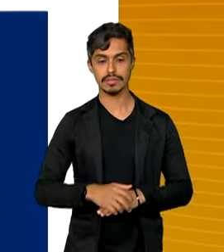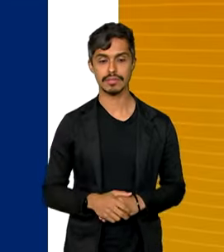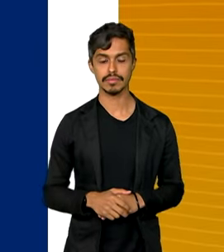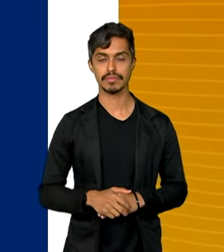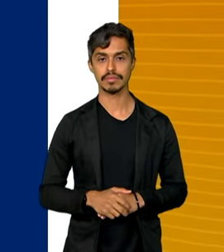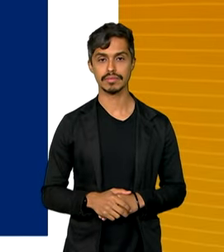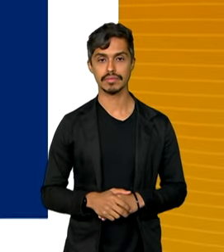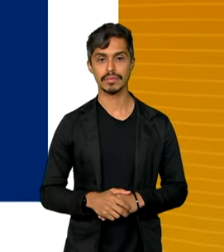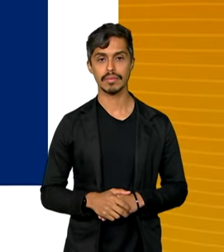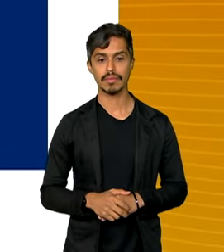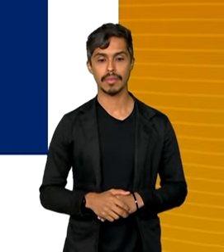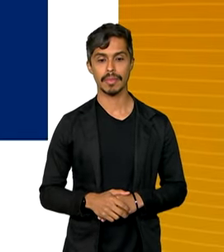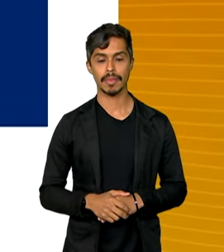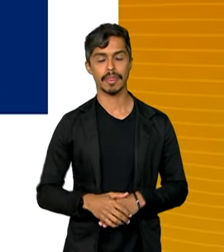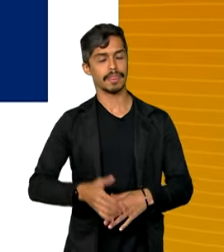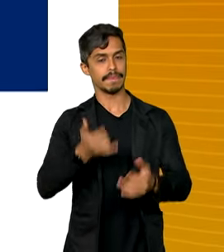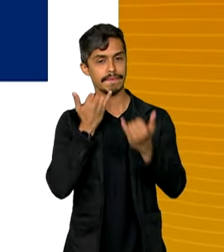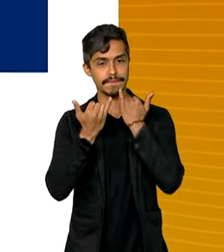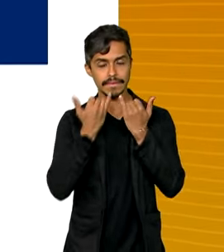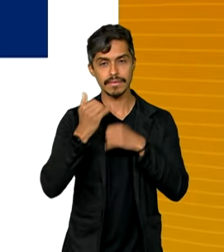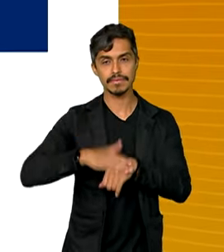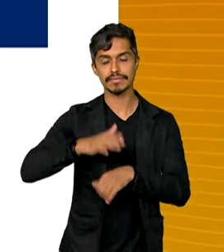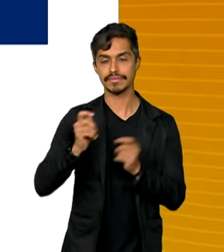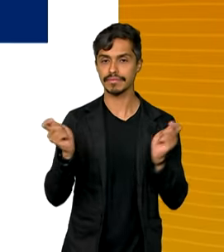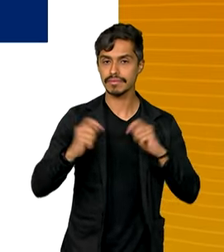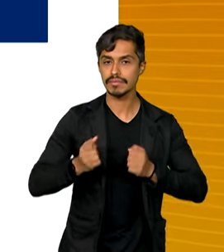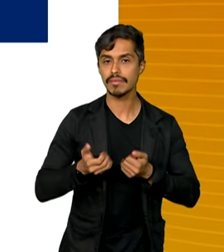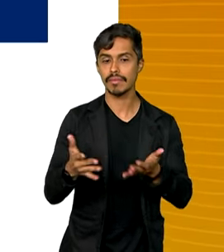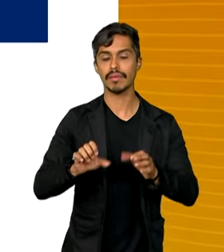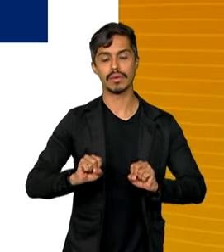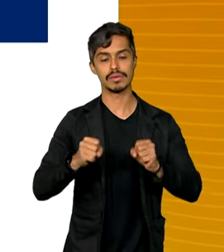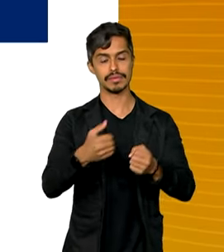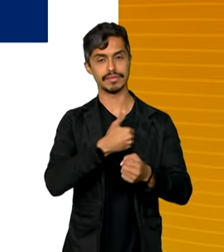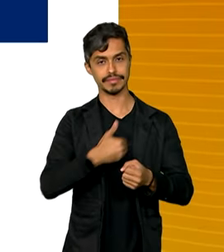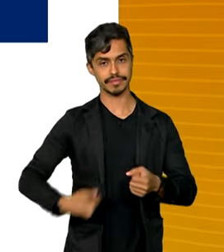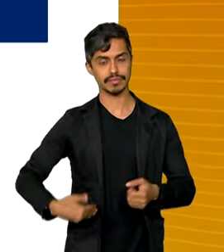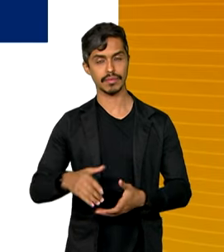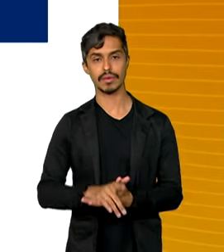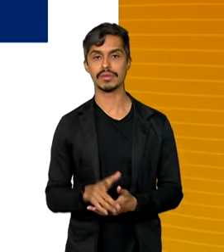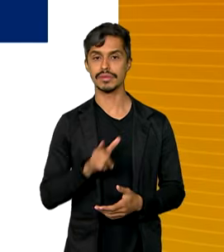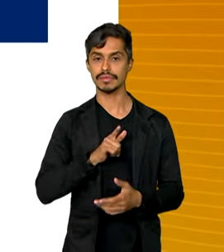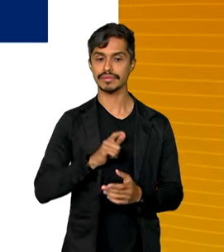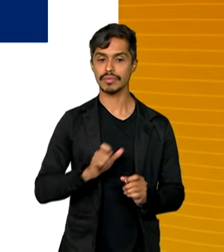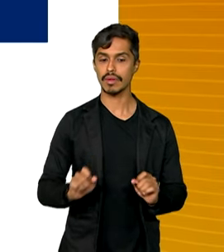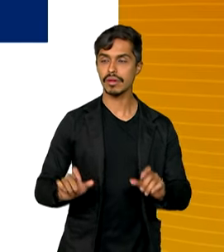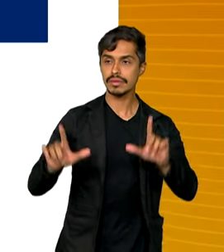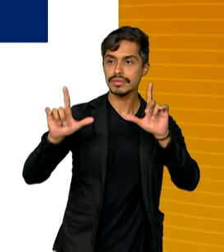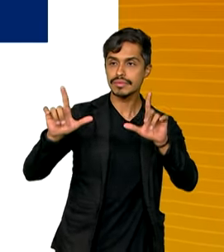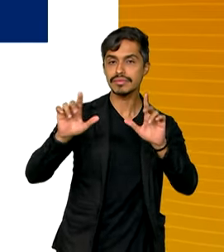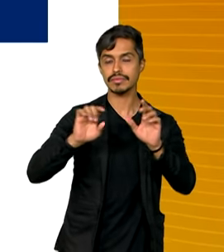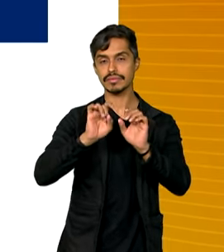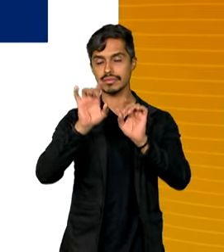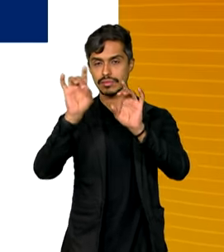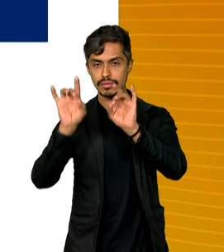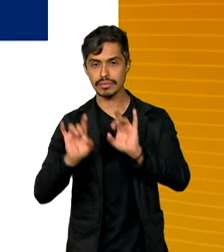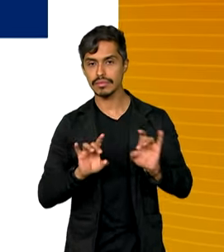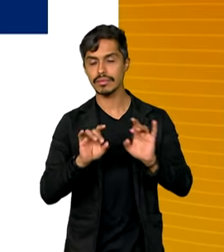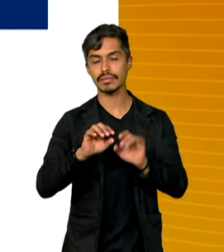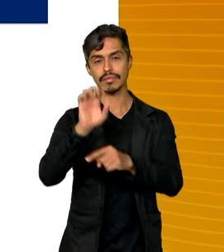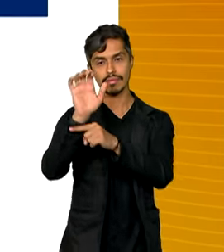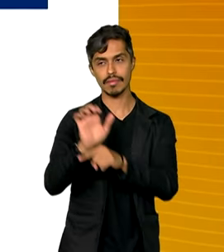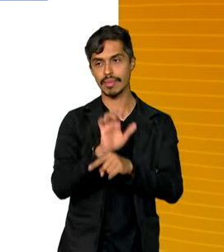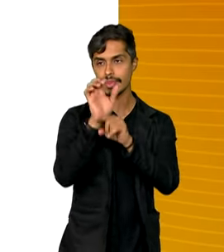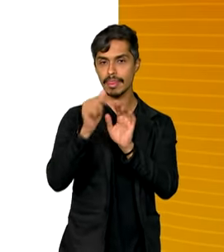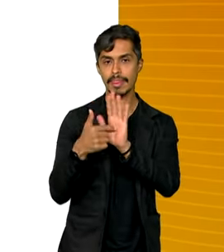possibilita consultar as informações sobre programas e ações federais, com recortes por estados e municípios. Qualquer